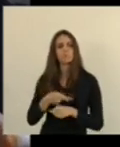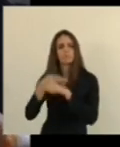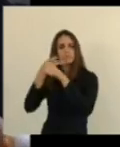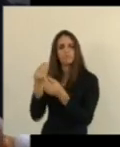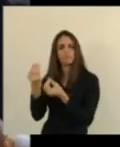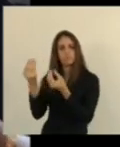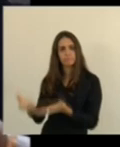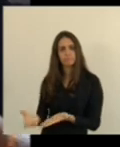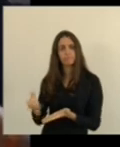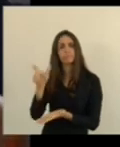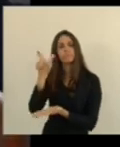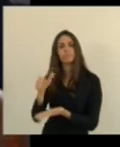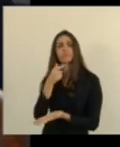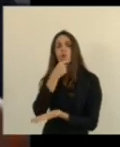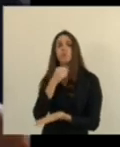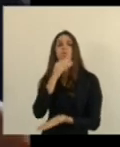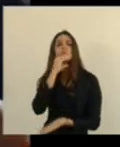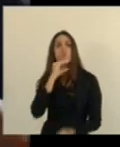O ano passado,